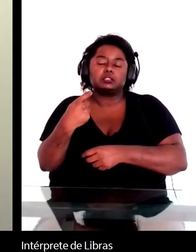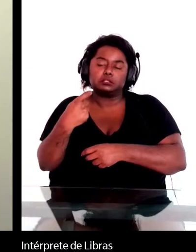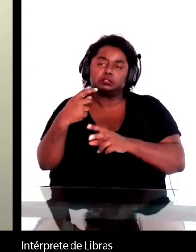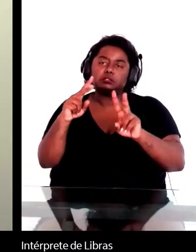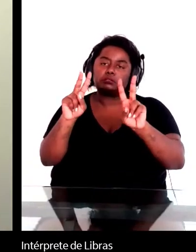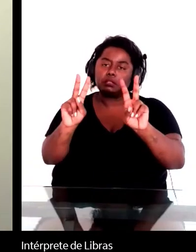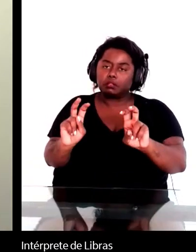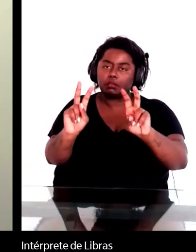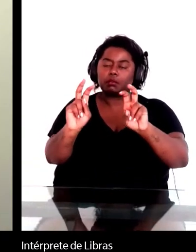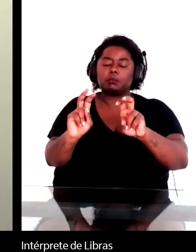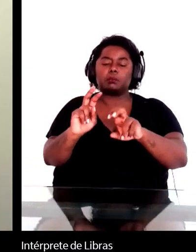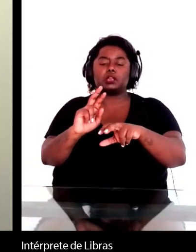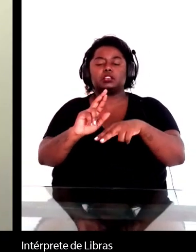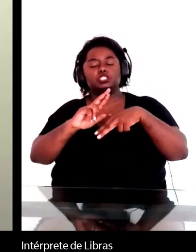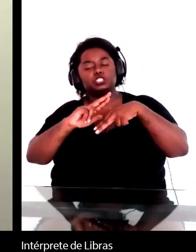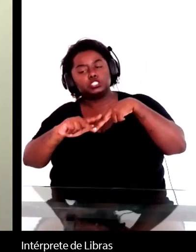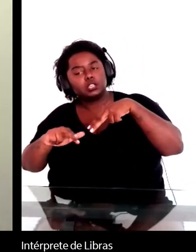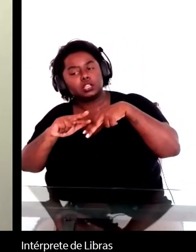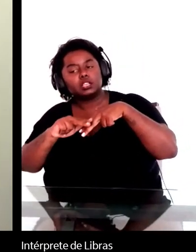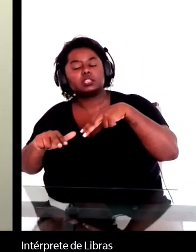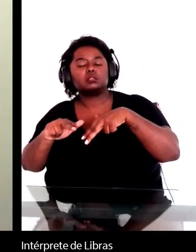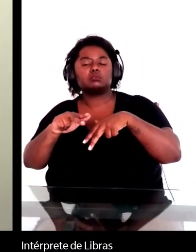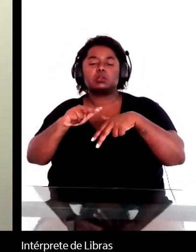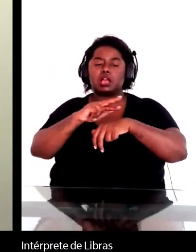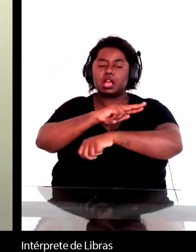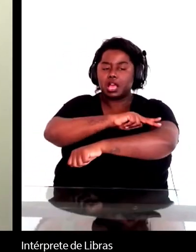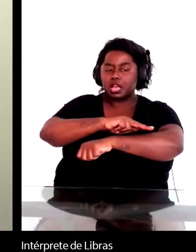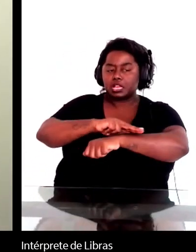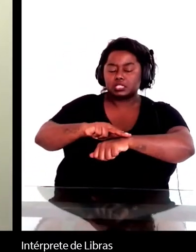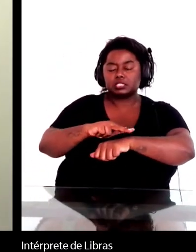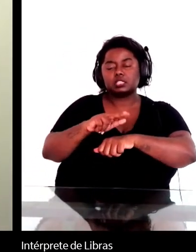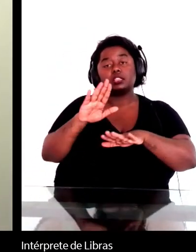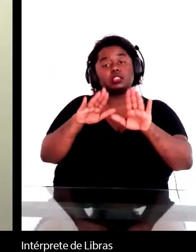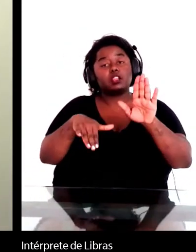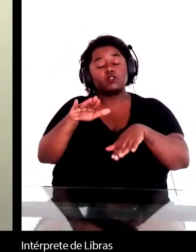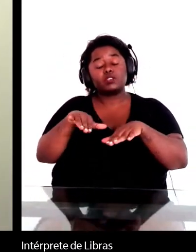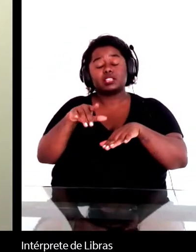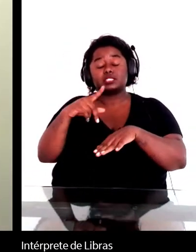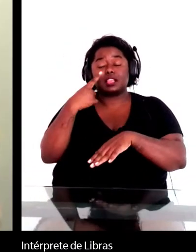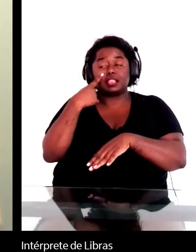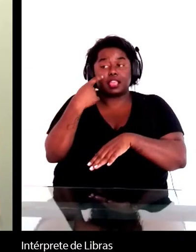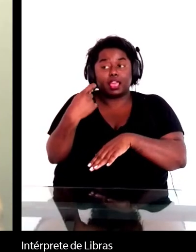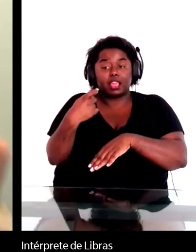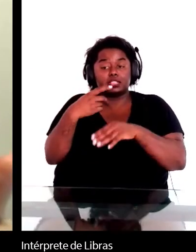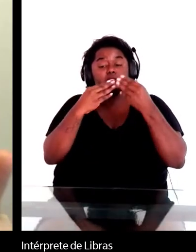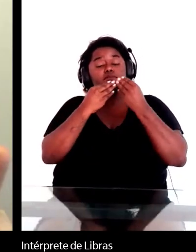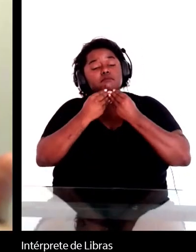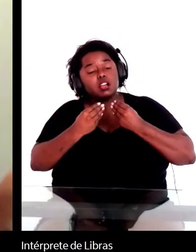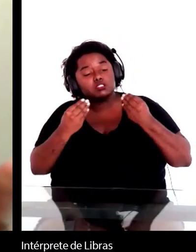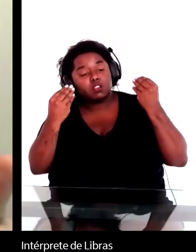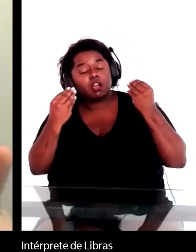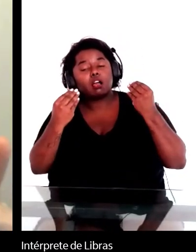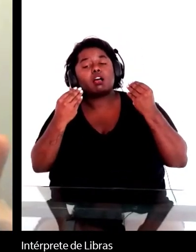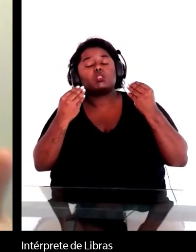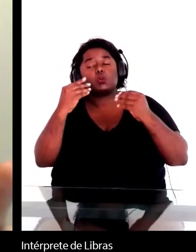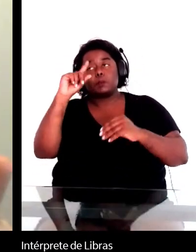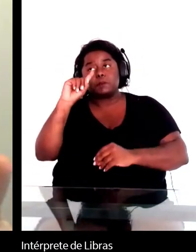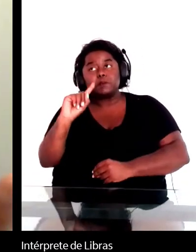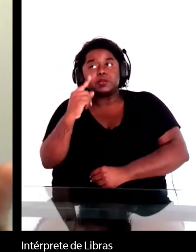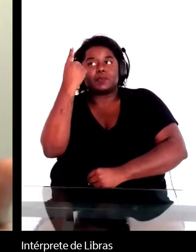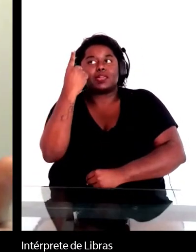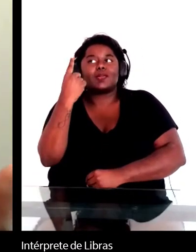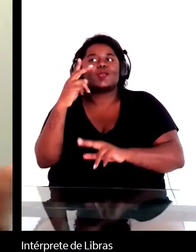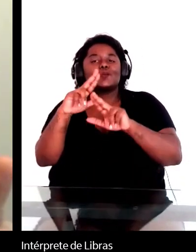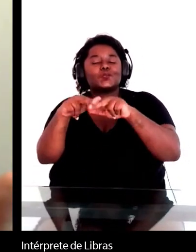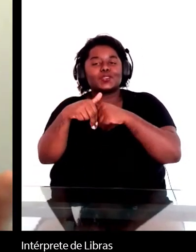raça e talvez o primeiro interesse no Machado seja pela representação feminina, que é muito